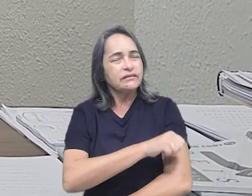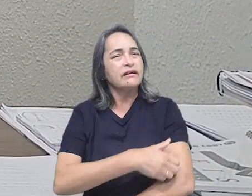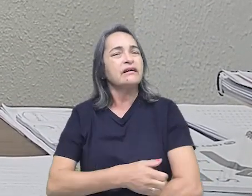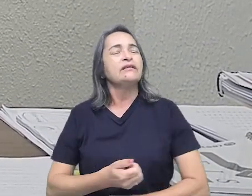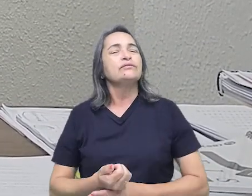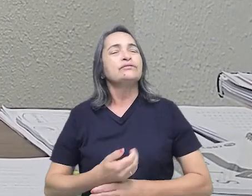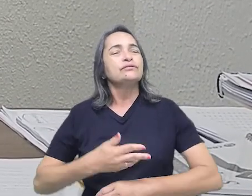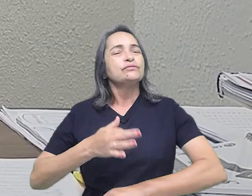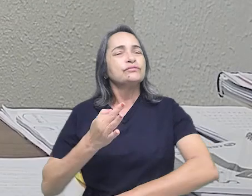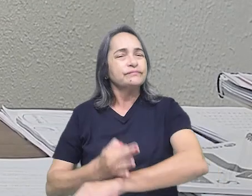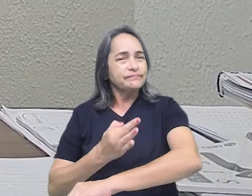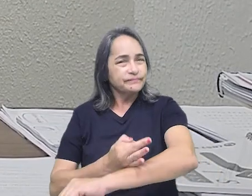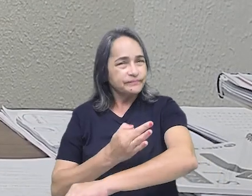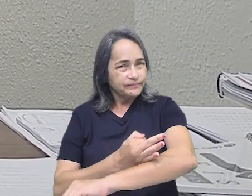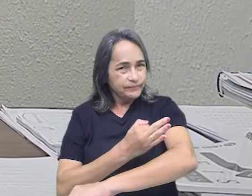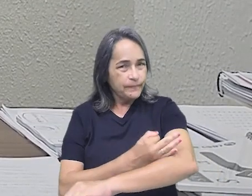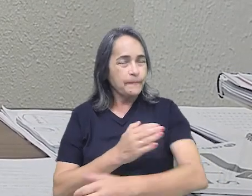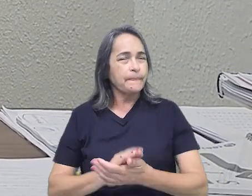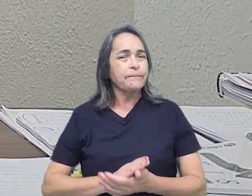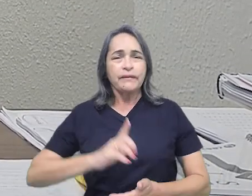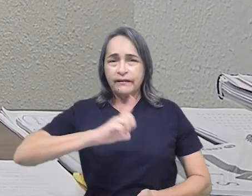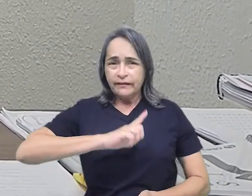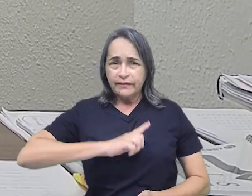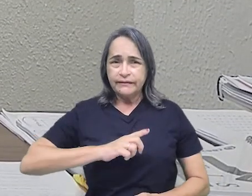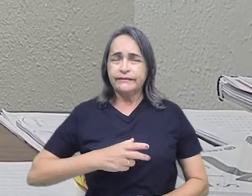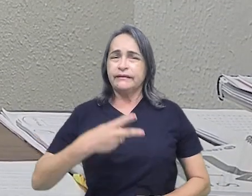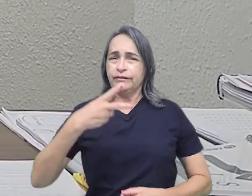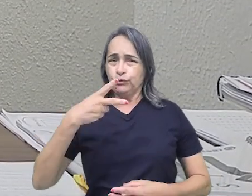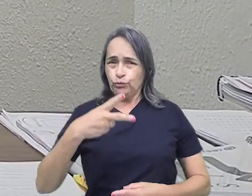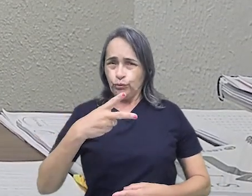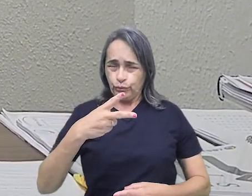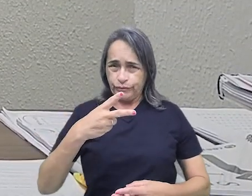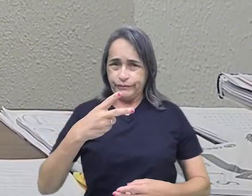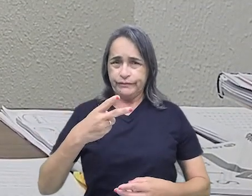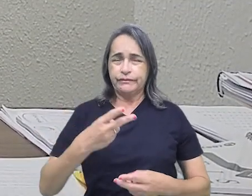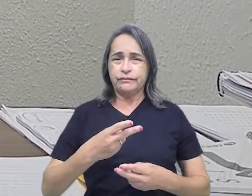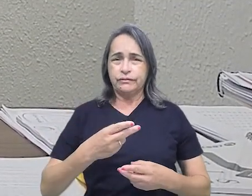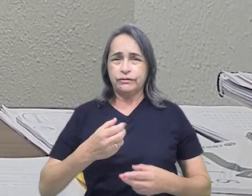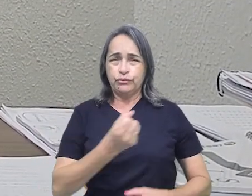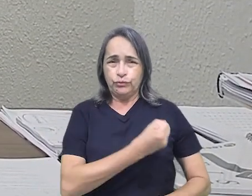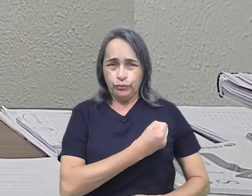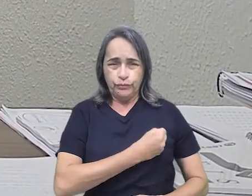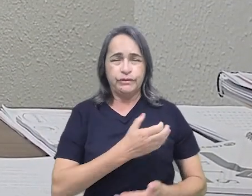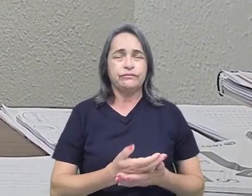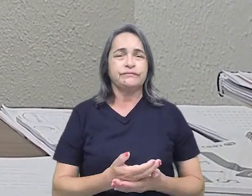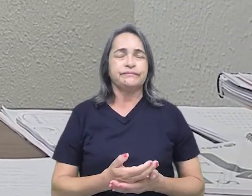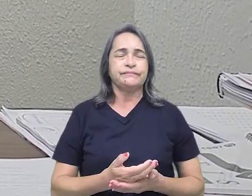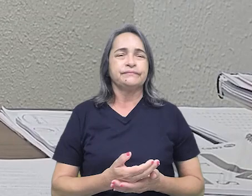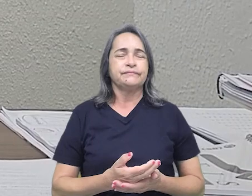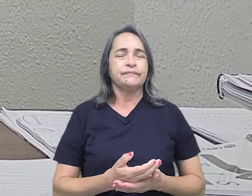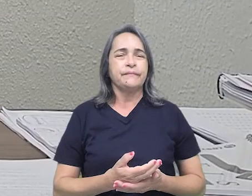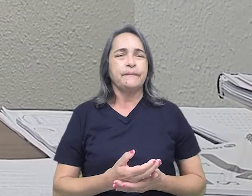solicitarem a presença do busca ativa em qualquer canto. É o celular 88